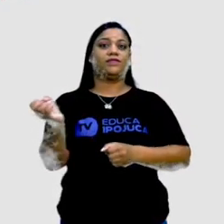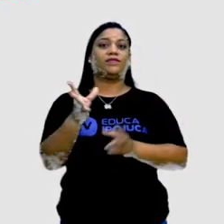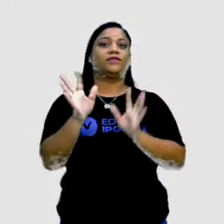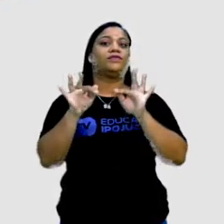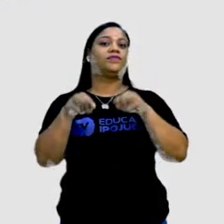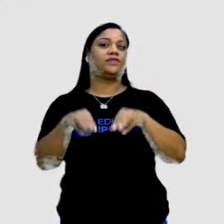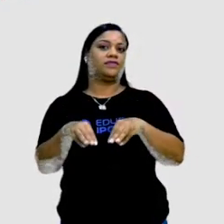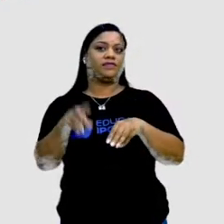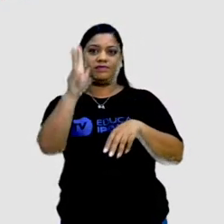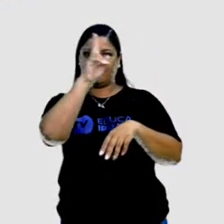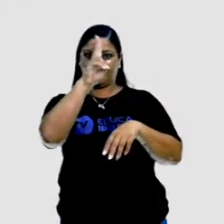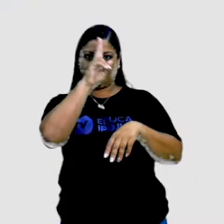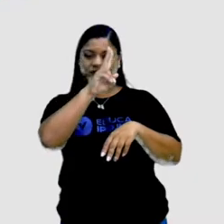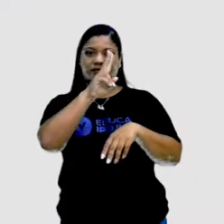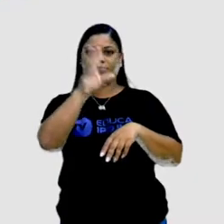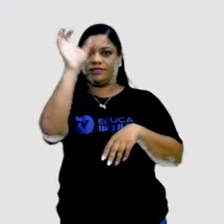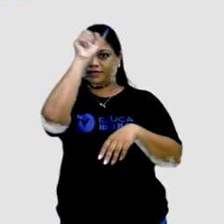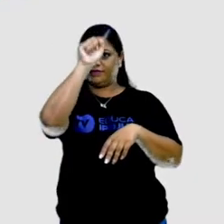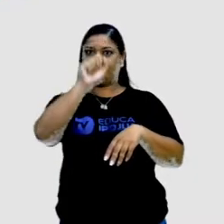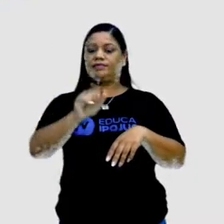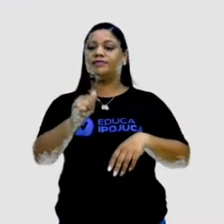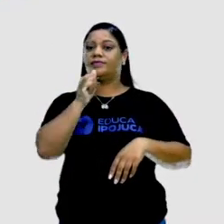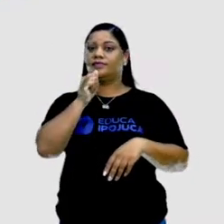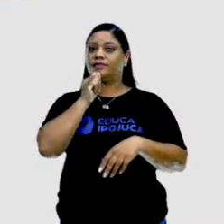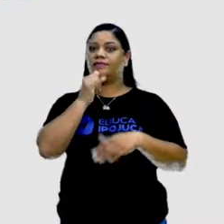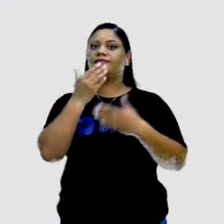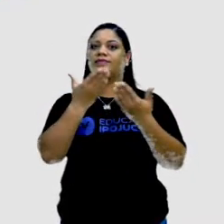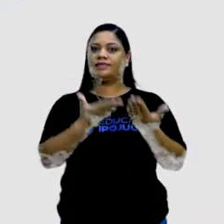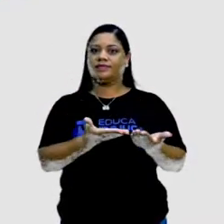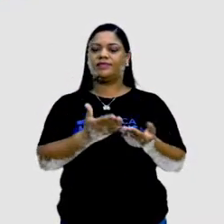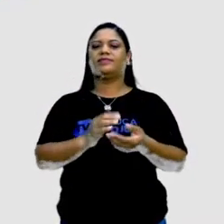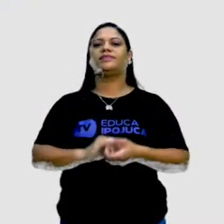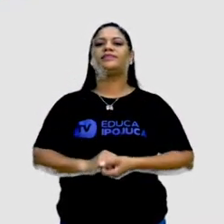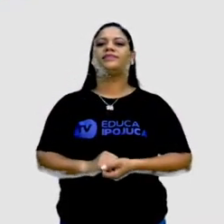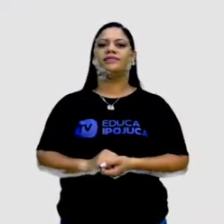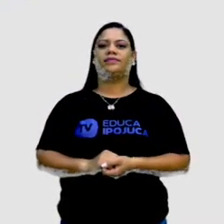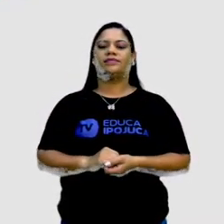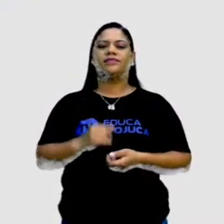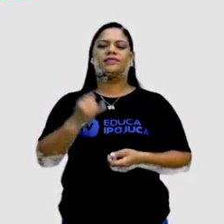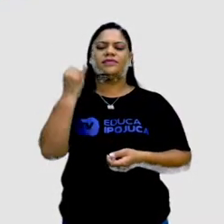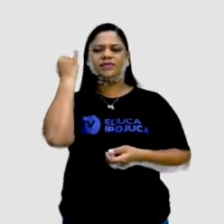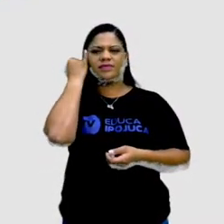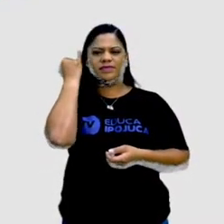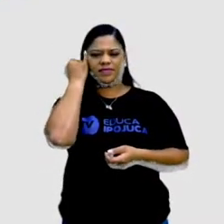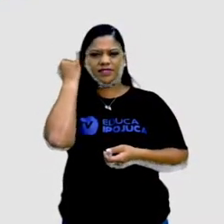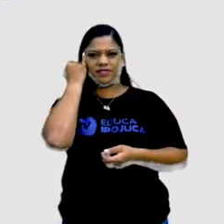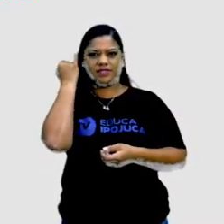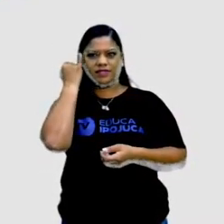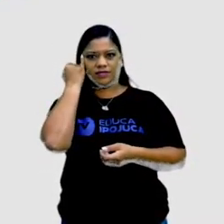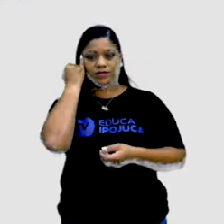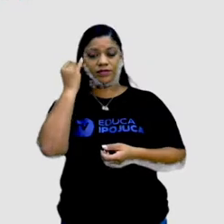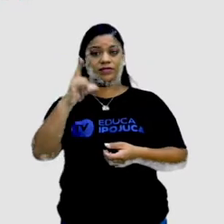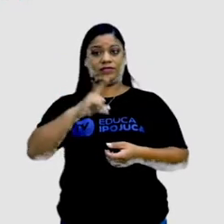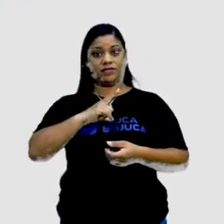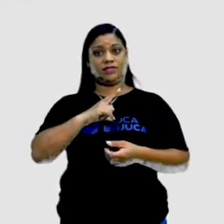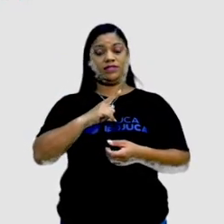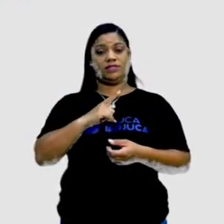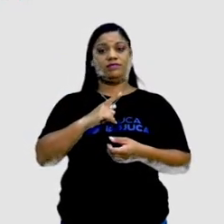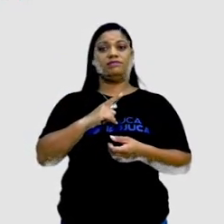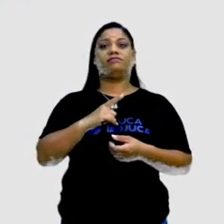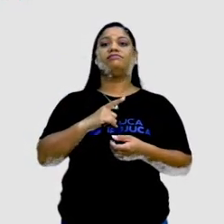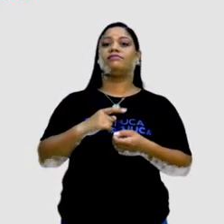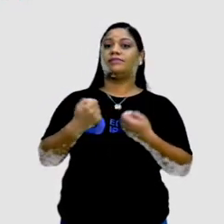E aí eu coloquei essa como exemplo, não tem que ser essa, tá pessoal? Os preguiçosos colhem o que merecem ou ainda